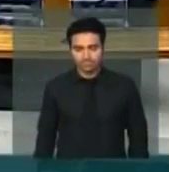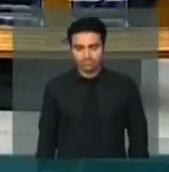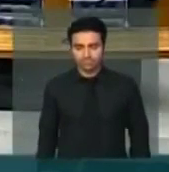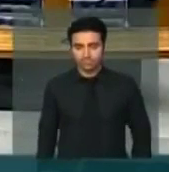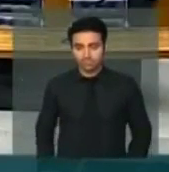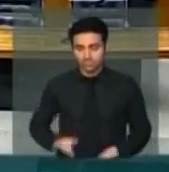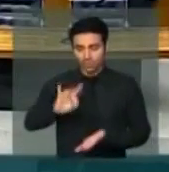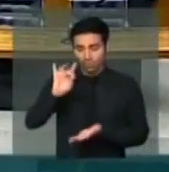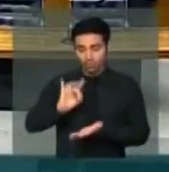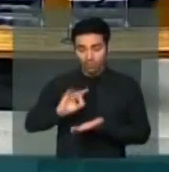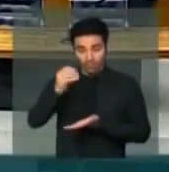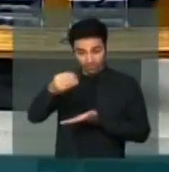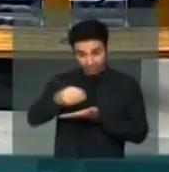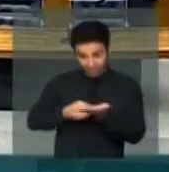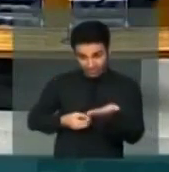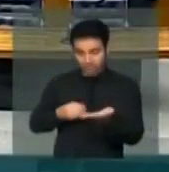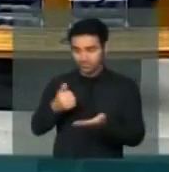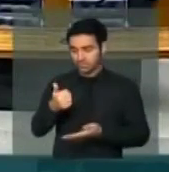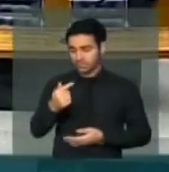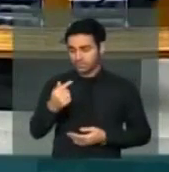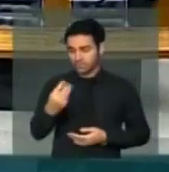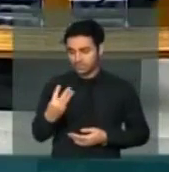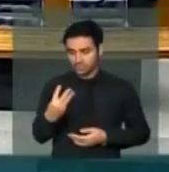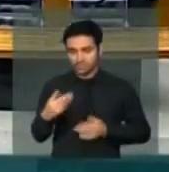Ofício 173, 2015 do Congresso Nacional.